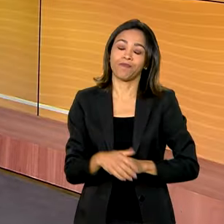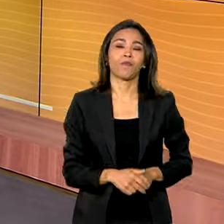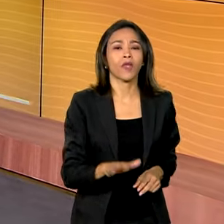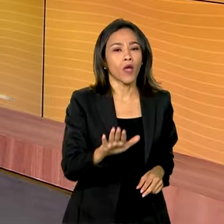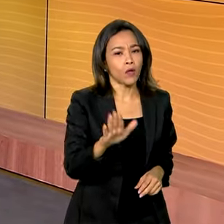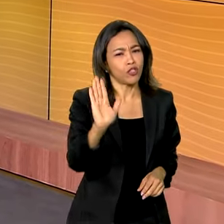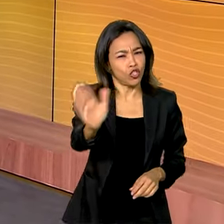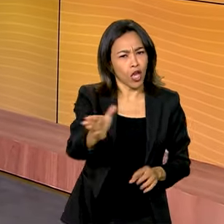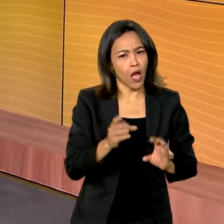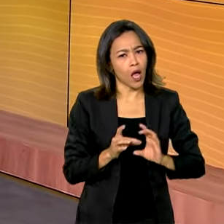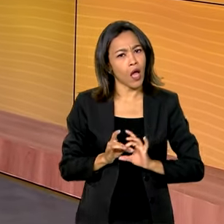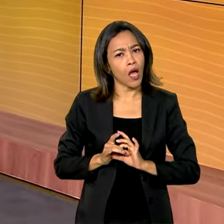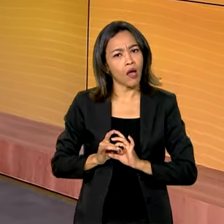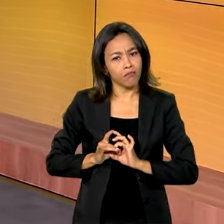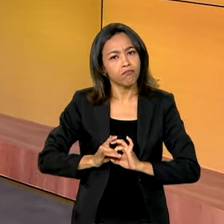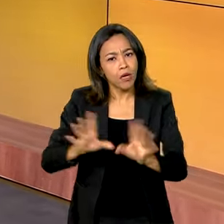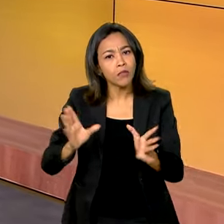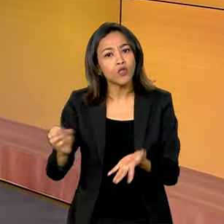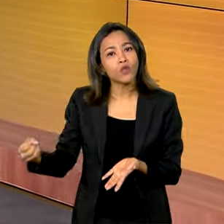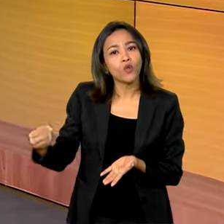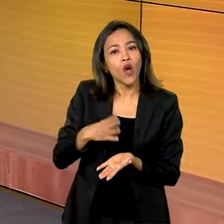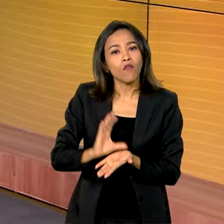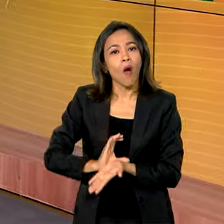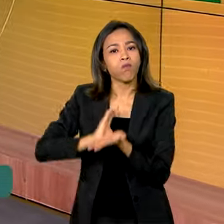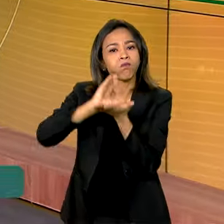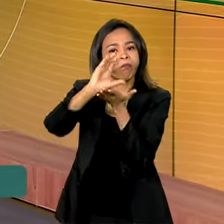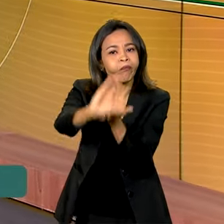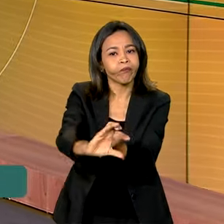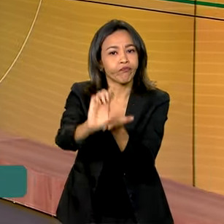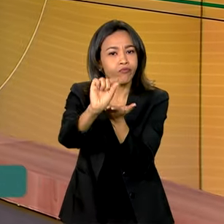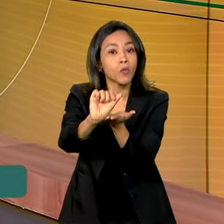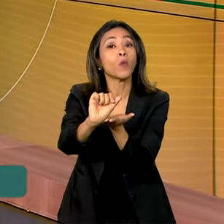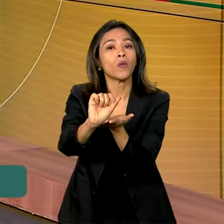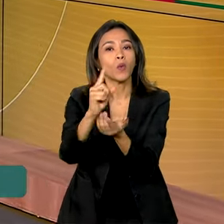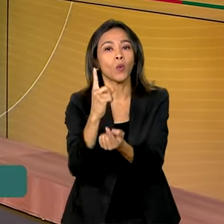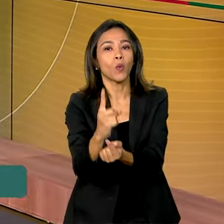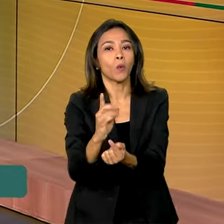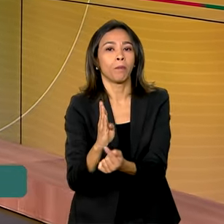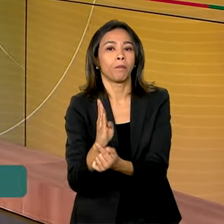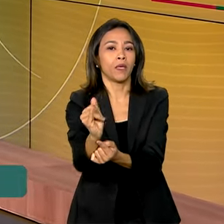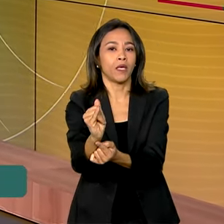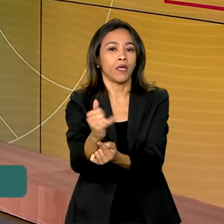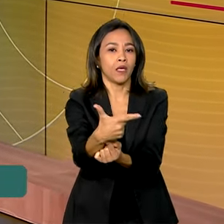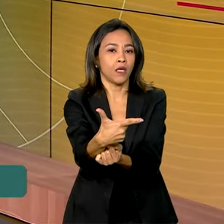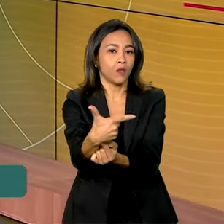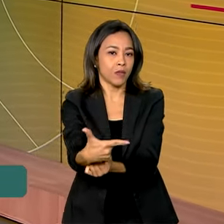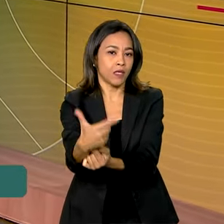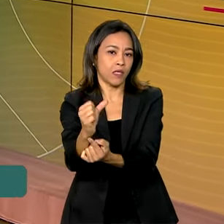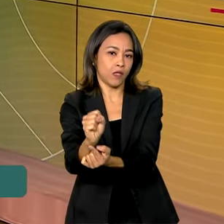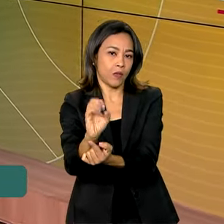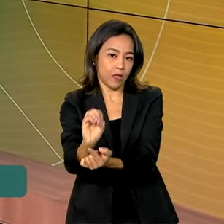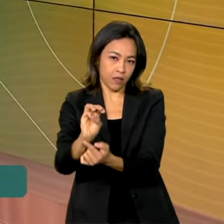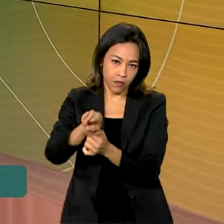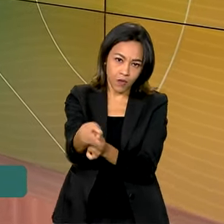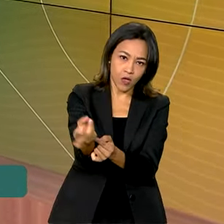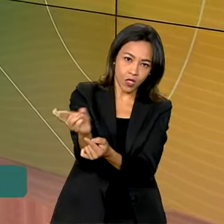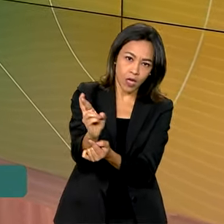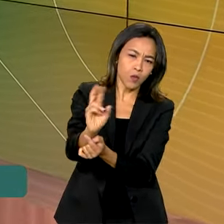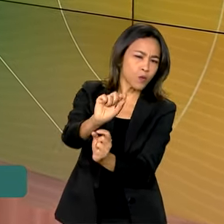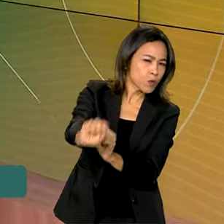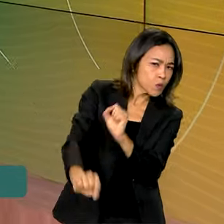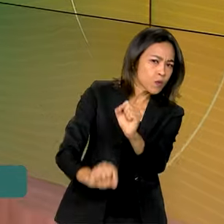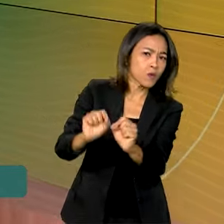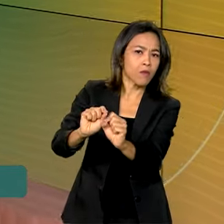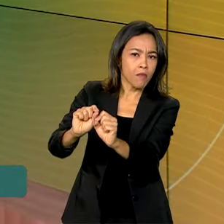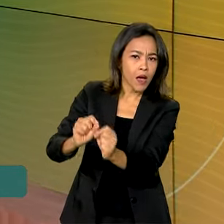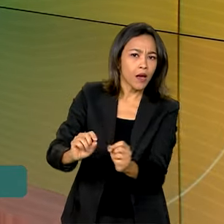Foram autorizados novos créditos extraordinários no valor de cerca de R 1,2 bilhão e 280 milhões de reais para ações